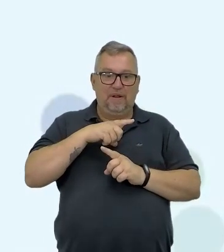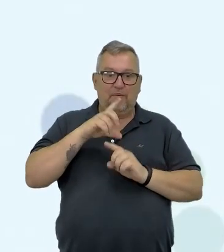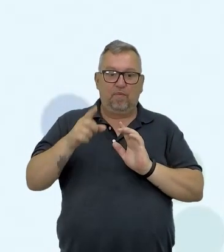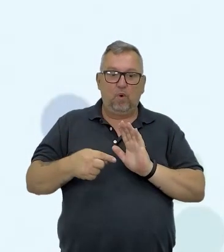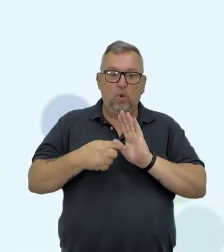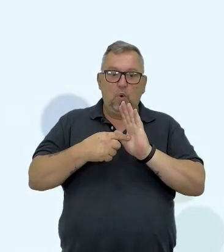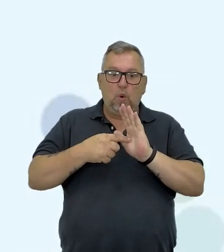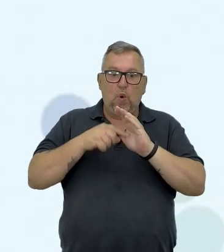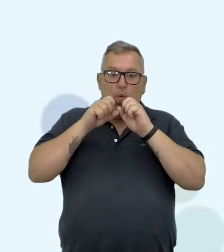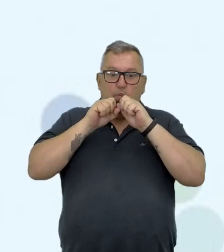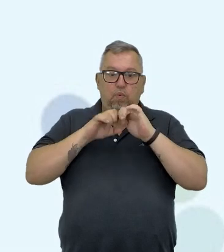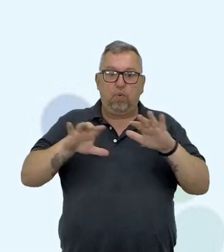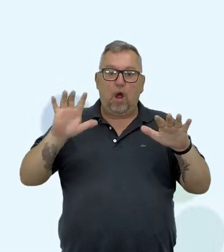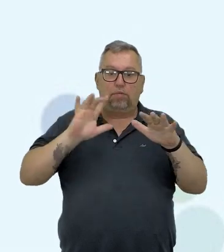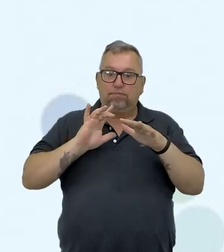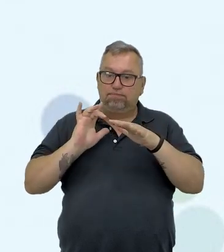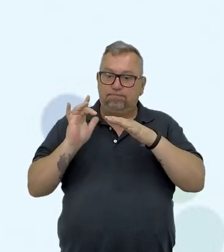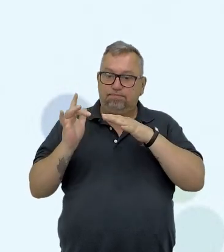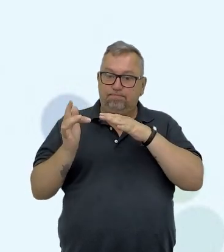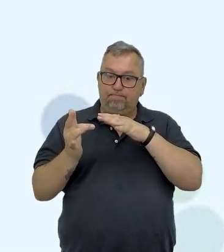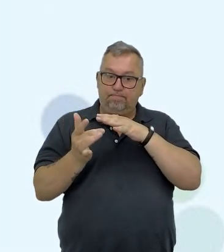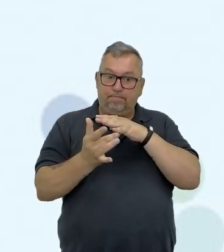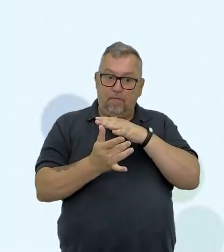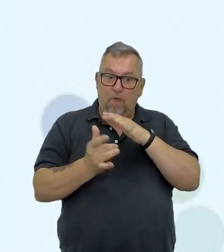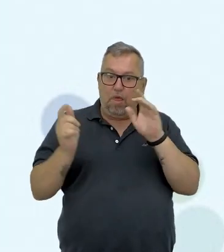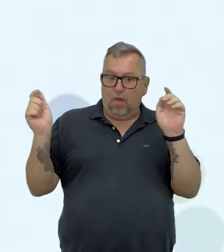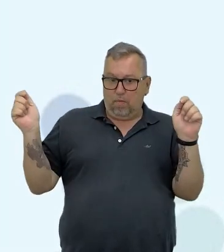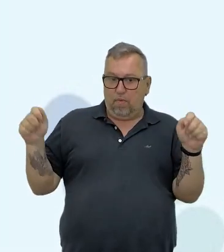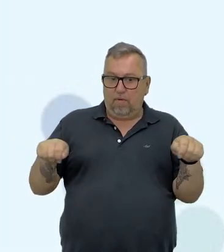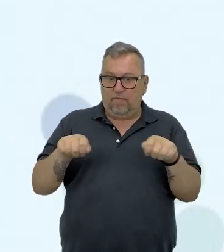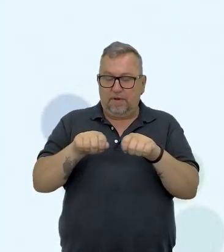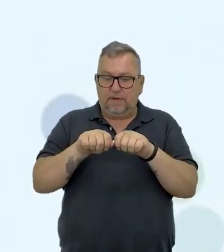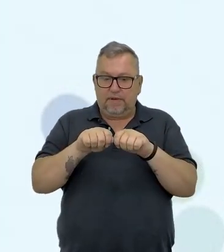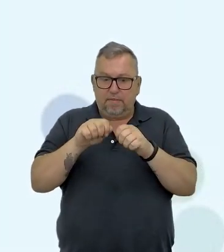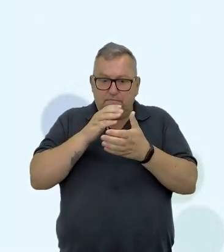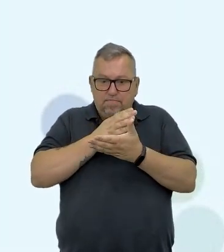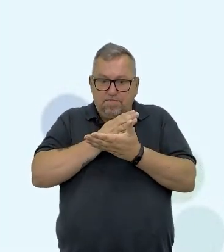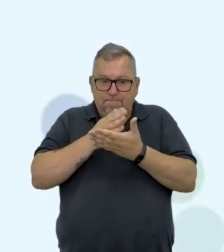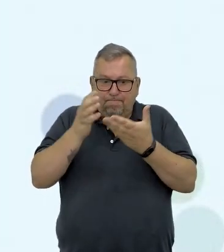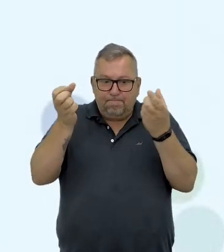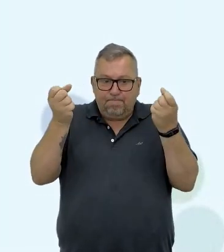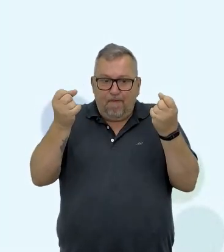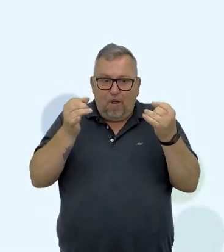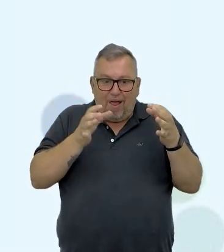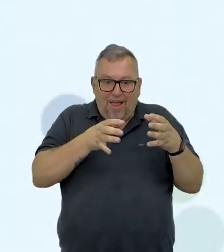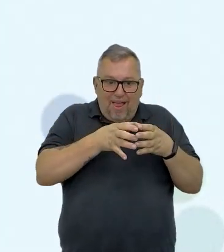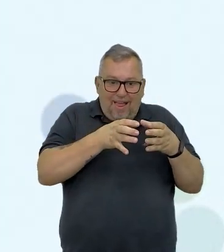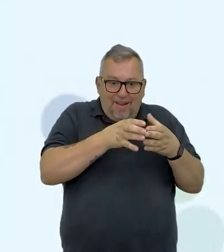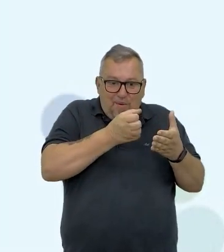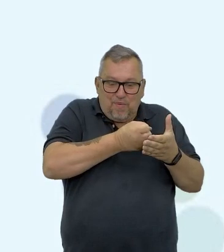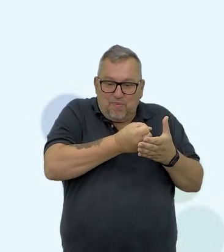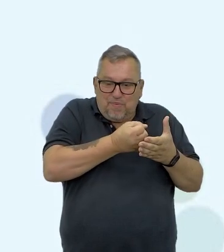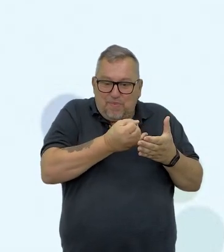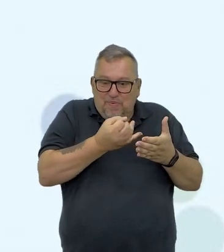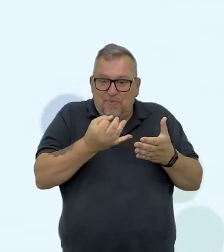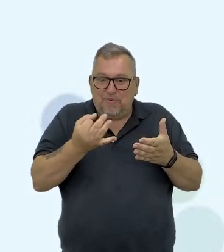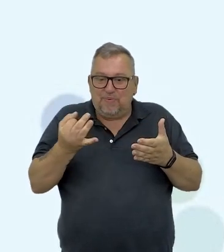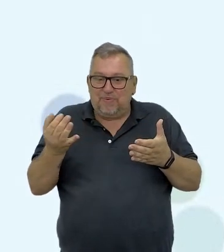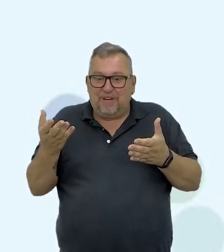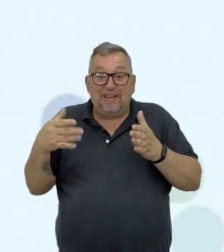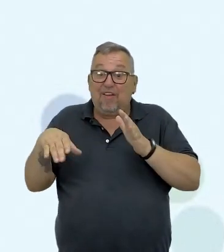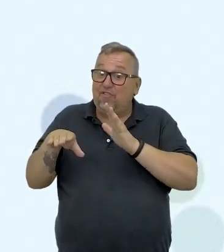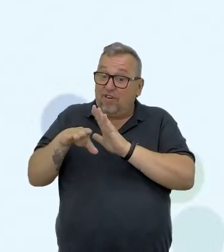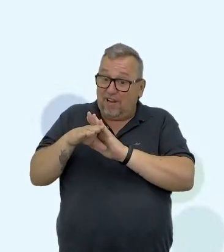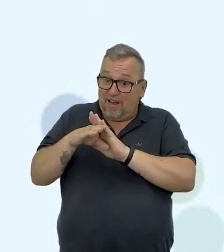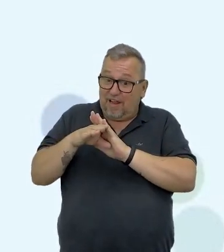a publicação em redes sociais, eles podem fazer uma abertura contando a trajetória da turma até chegar a essas produções.